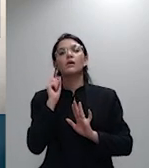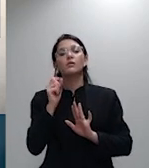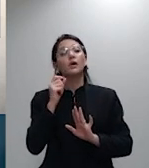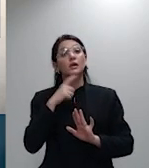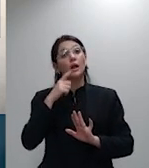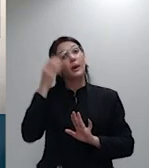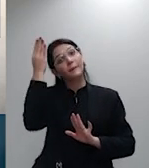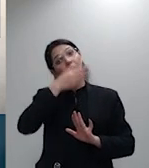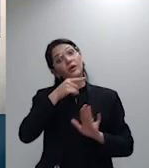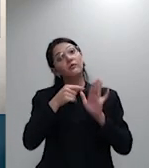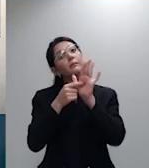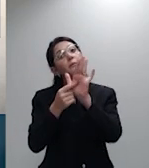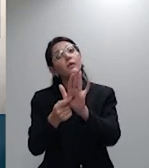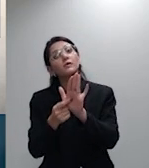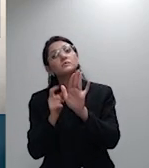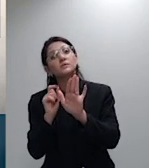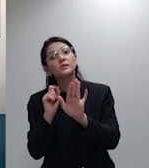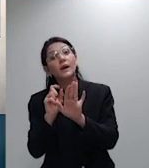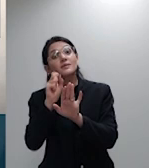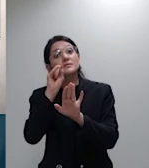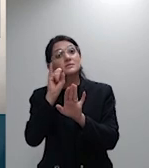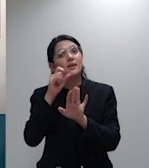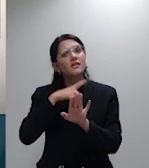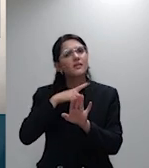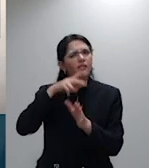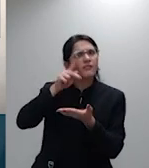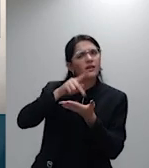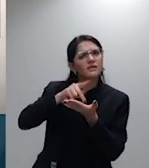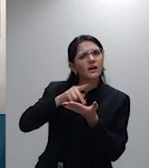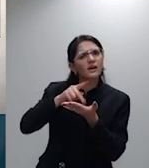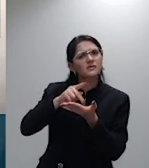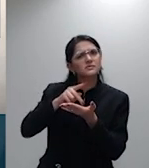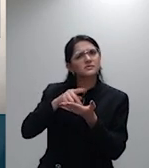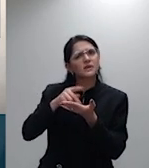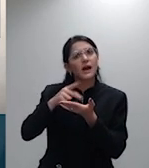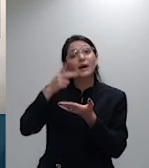se tratar de impugnação da autenticidade à parte que produziu o documento.